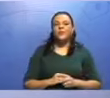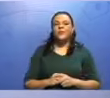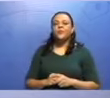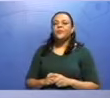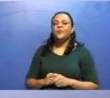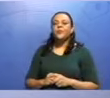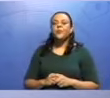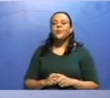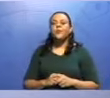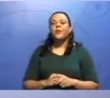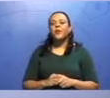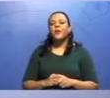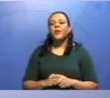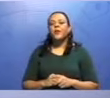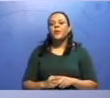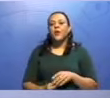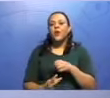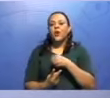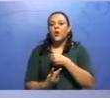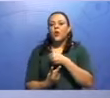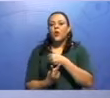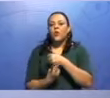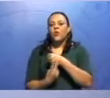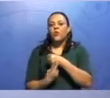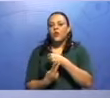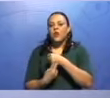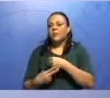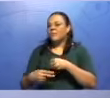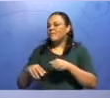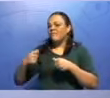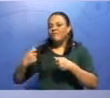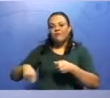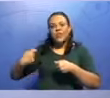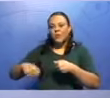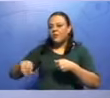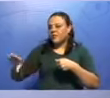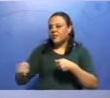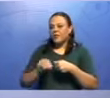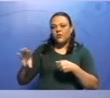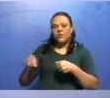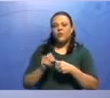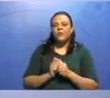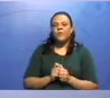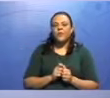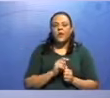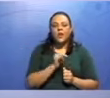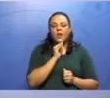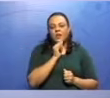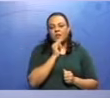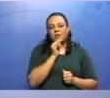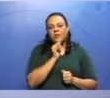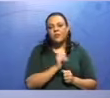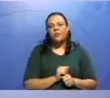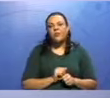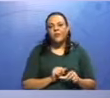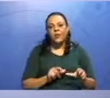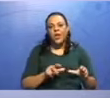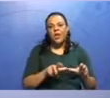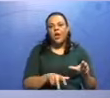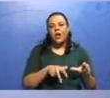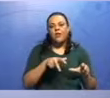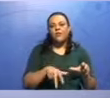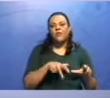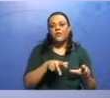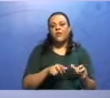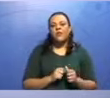intransitivo, eu não posso chamar os advérbios que vocês já estudaram em outros anos, e as locuções adverbiais como complemento. Elas